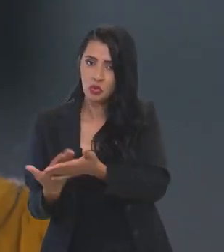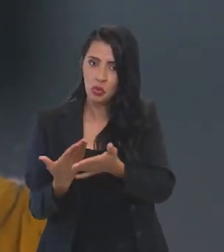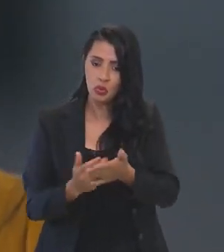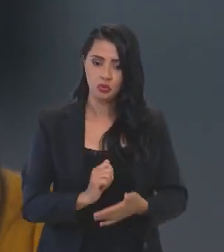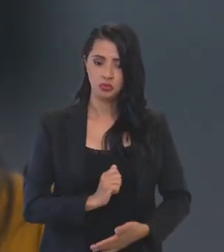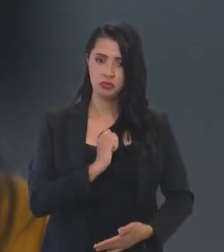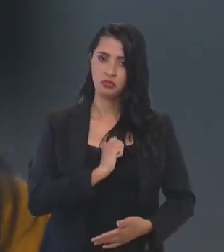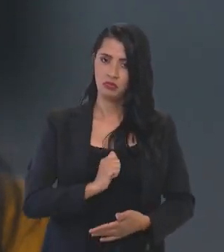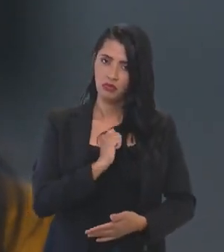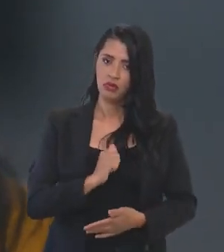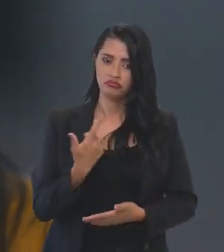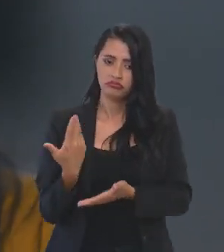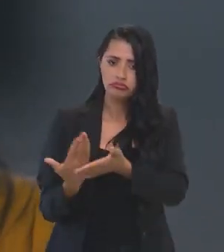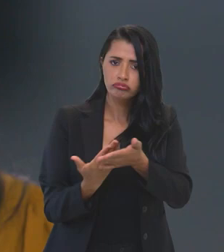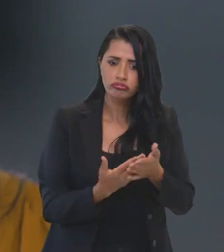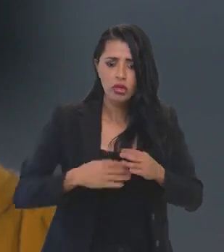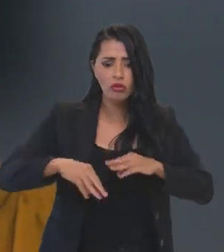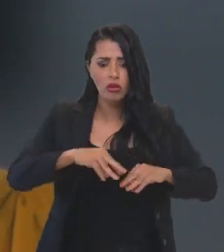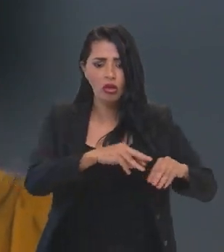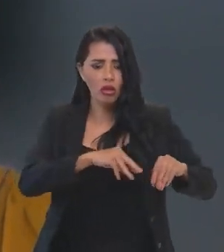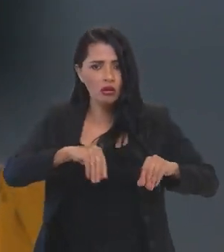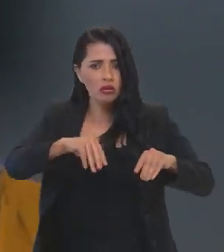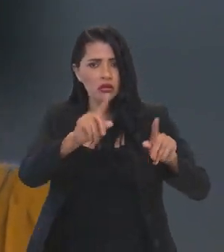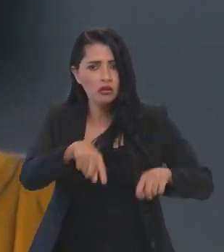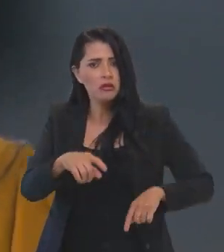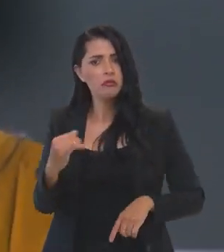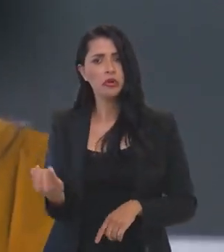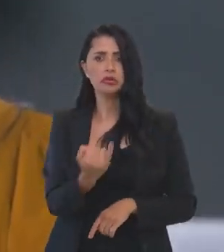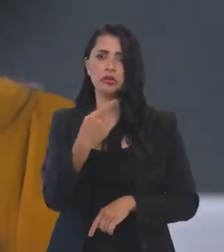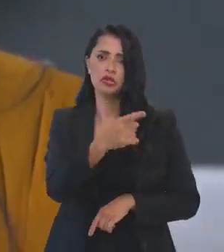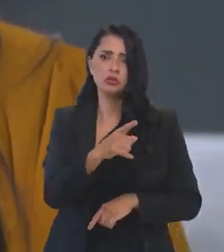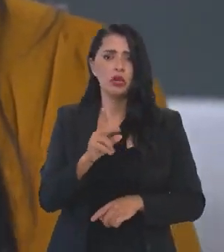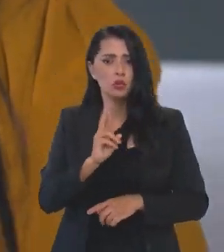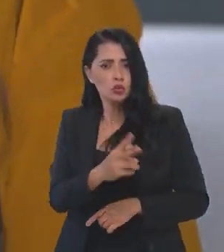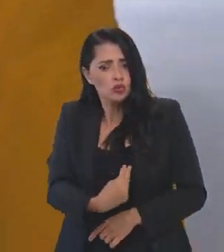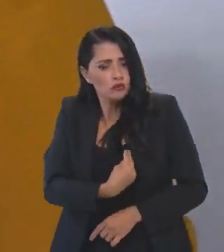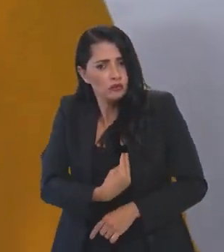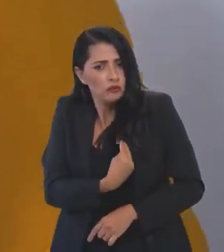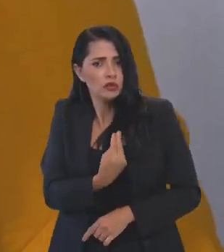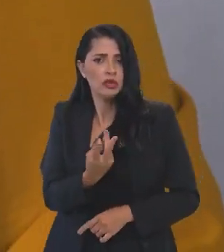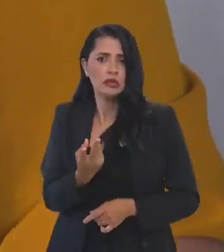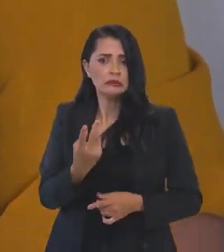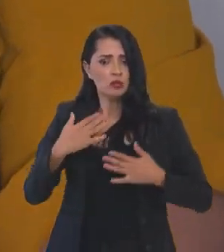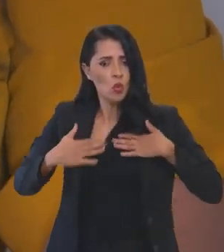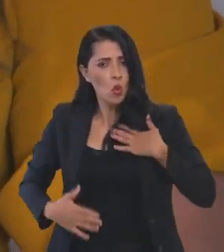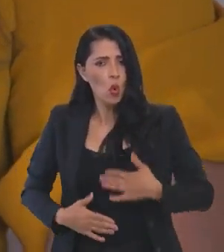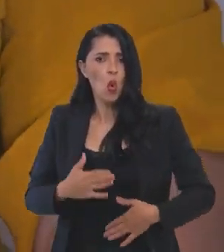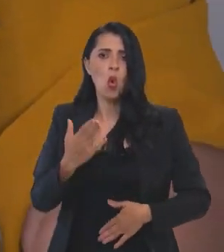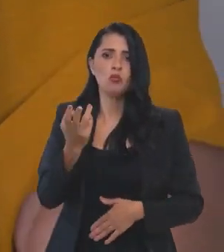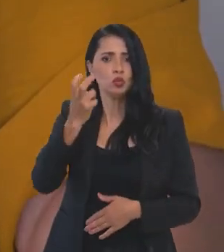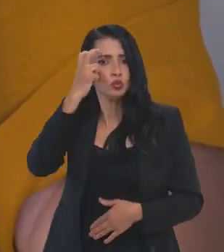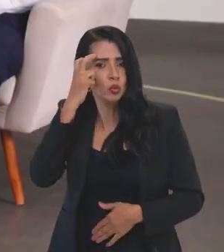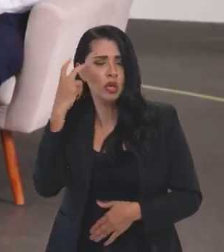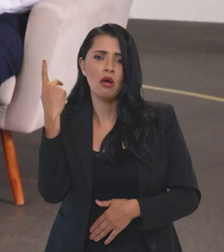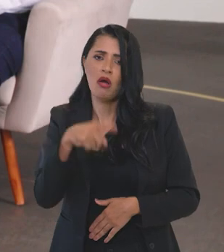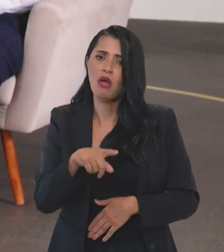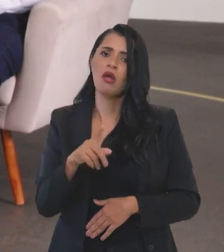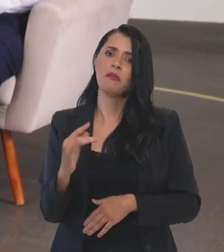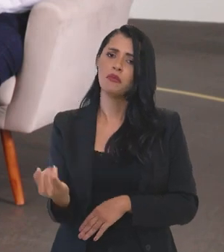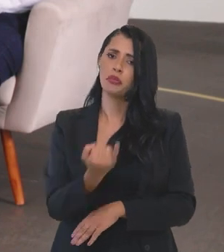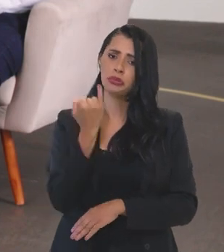antropológicos, que estudam as terras necessárias para a sobrevivência física e cultural. Considero questões